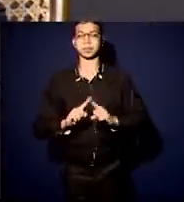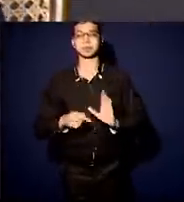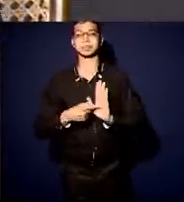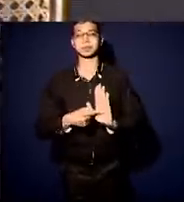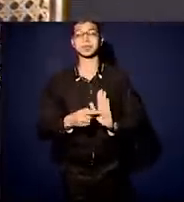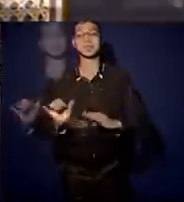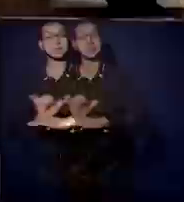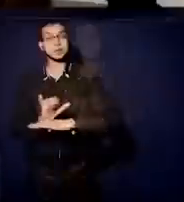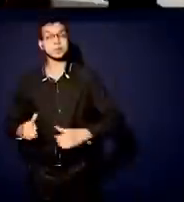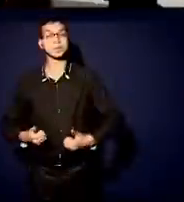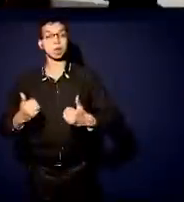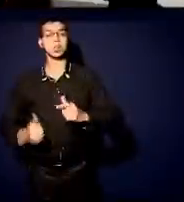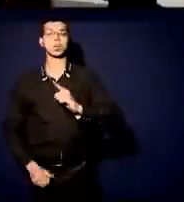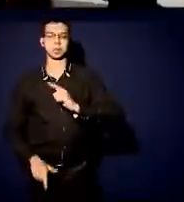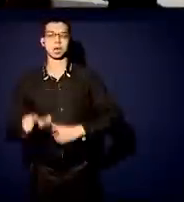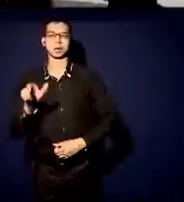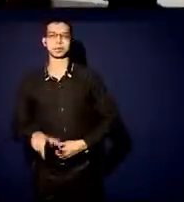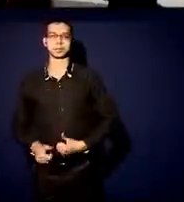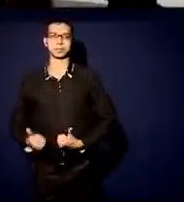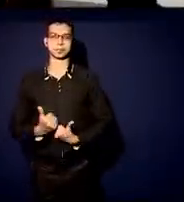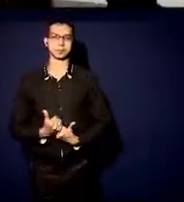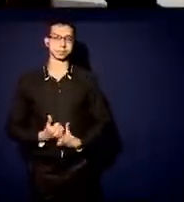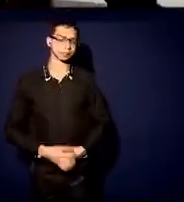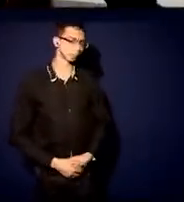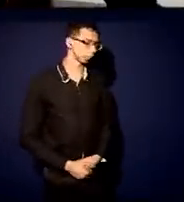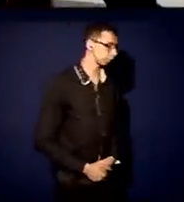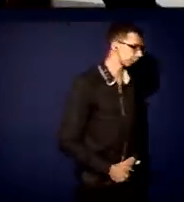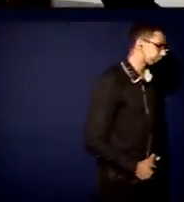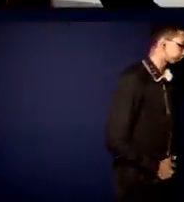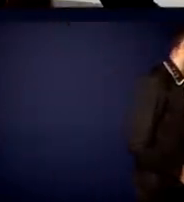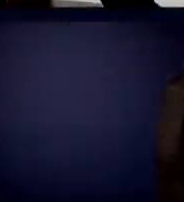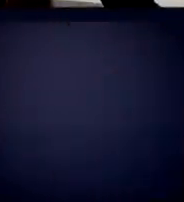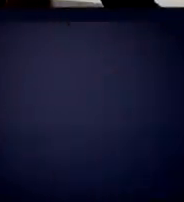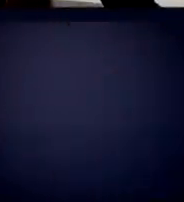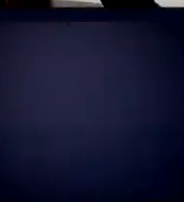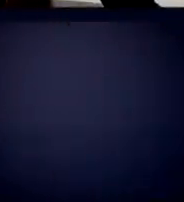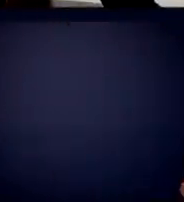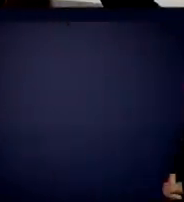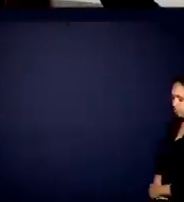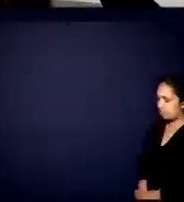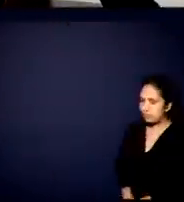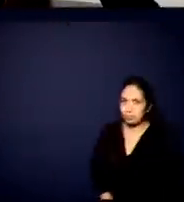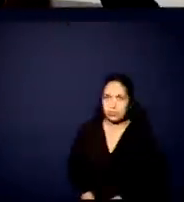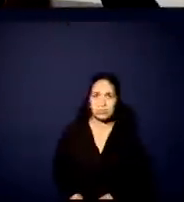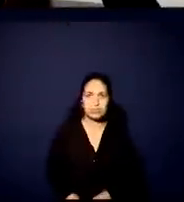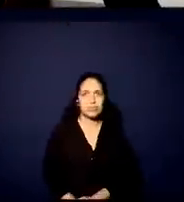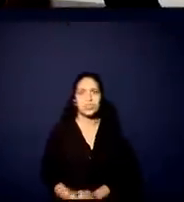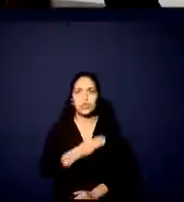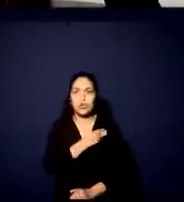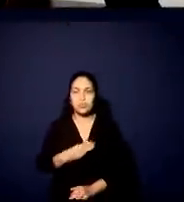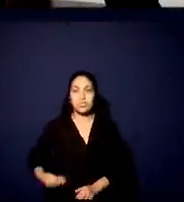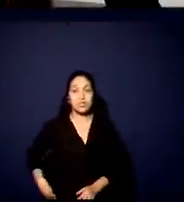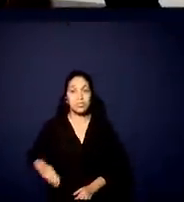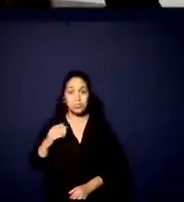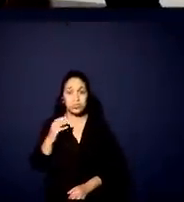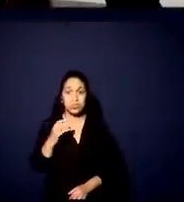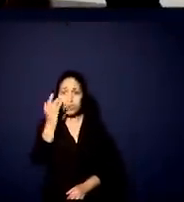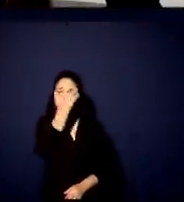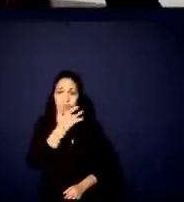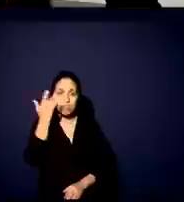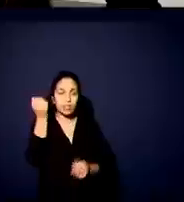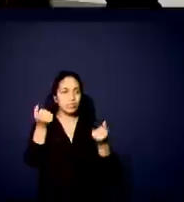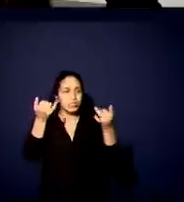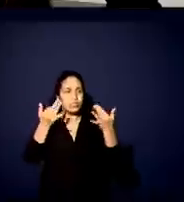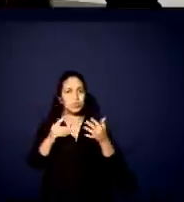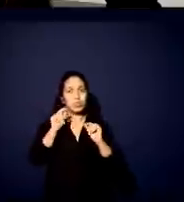caminho melhor. O ministro Haddad hoje falou dessa boa relação que está acontecendo, especialmente na questão da reforma tributária, o secretário Apio,